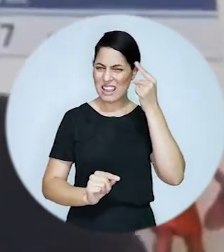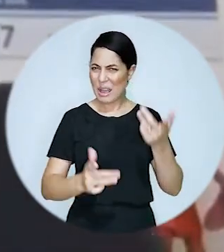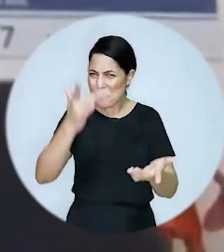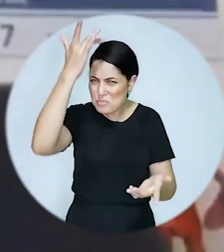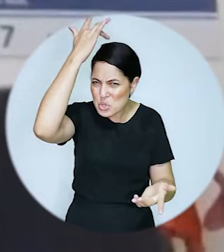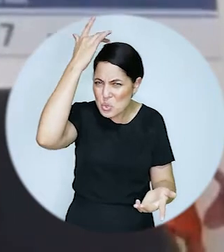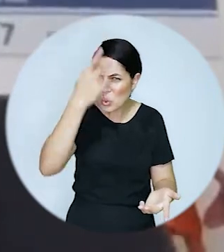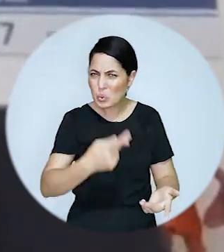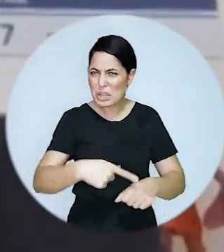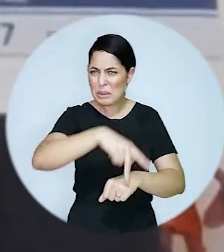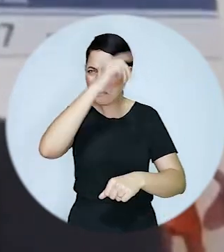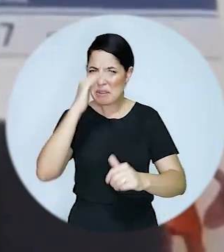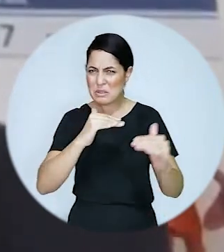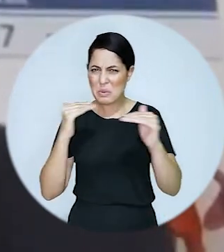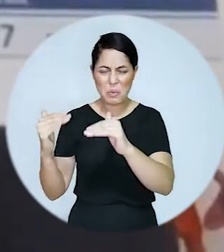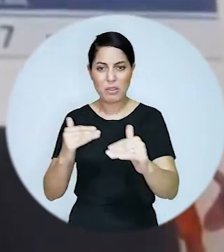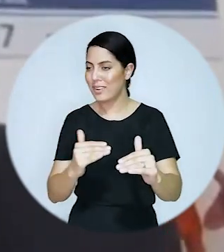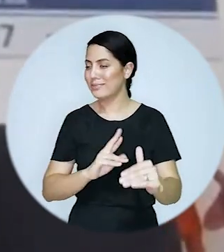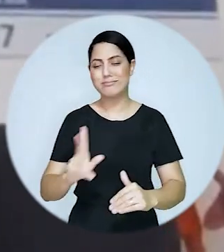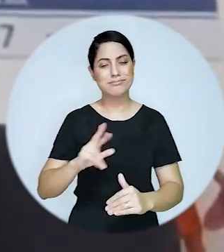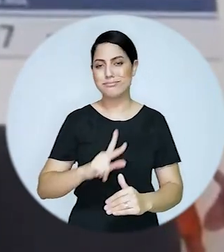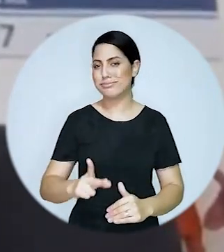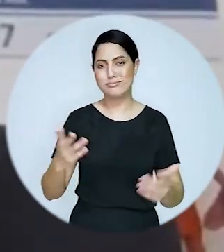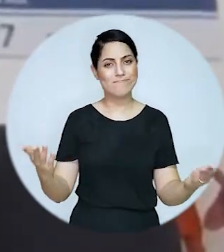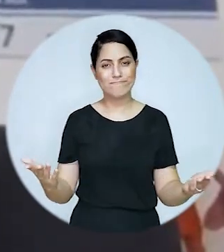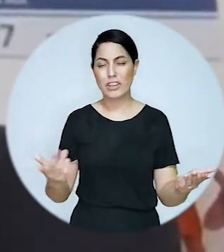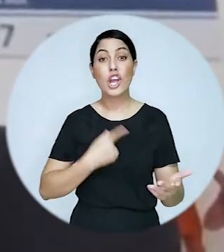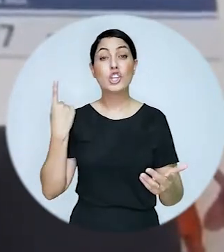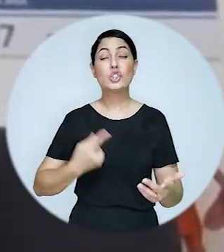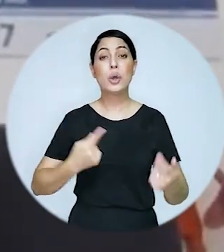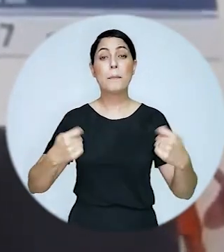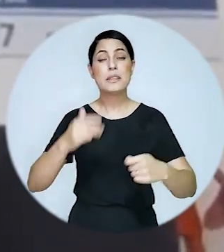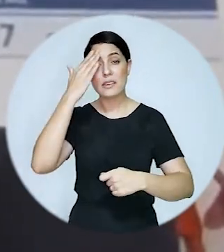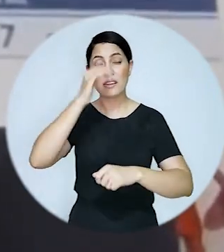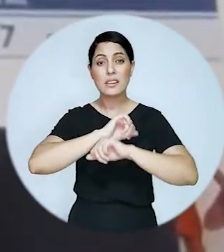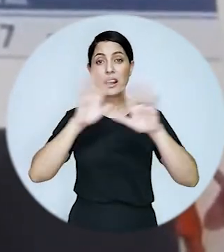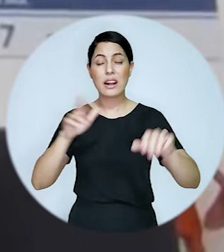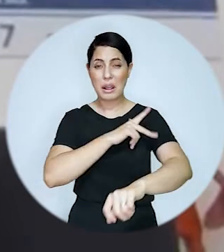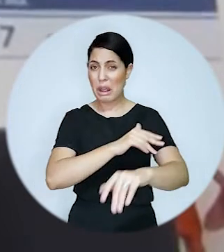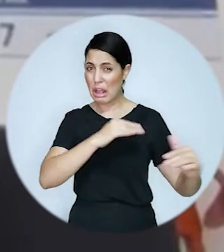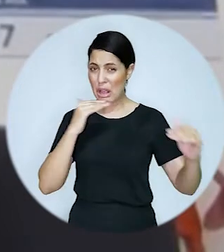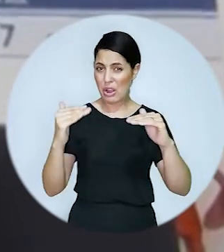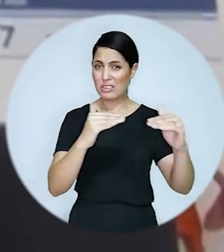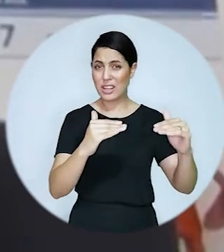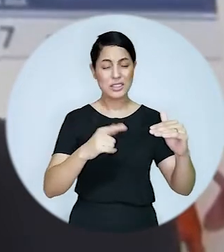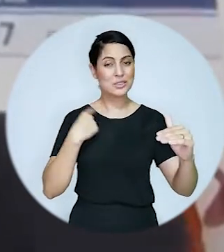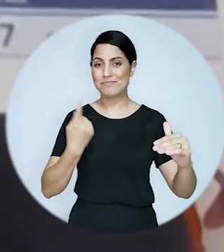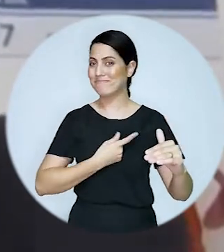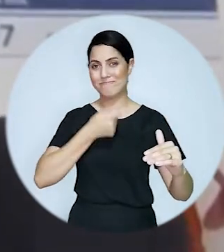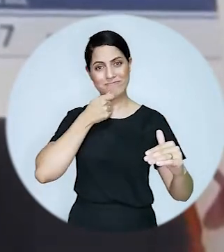essa ideia absurda que nós vivemos o paraíso da igualdade. Porque se nós acharmos que ainda vivemos o paraíso da igualdade racial,